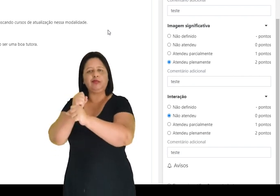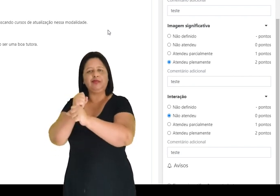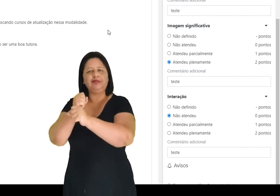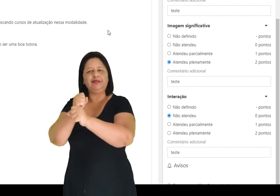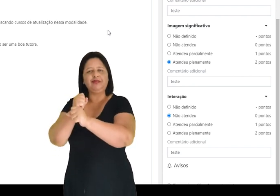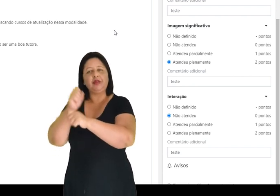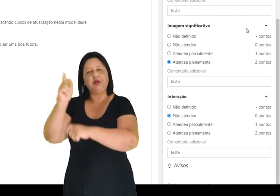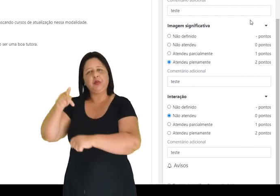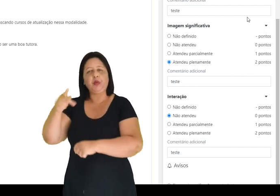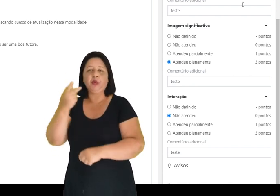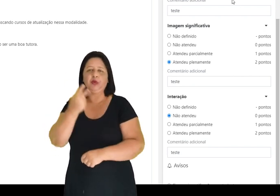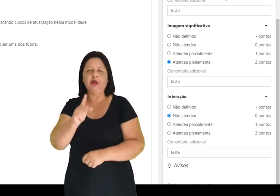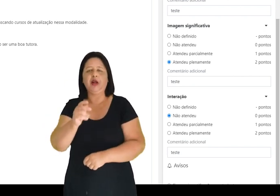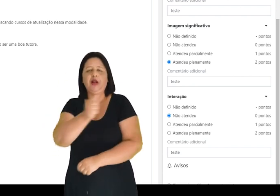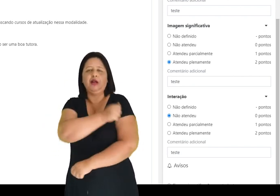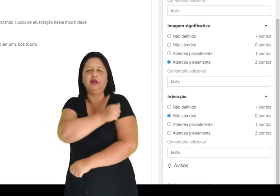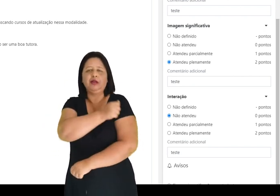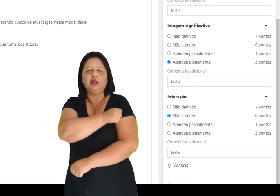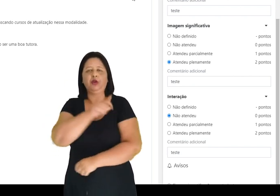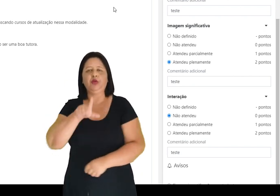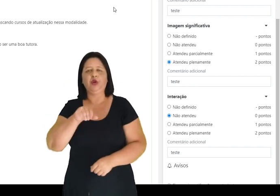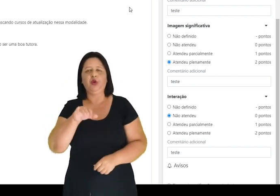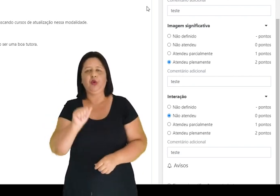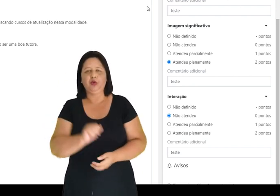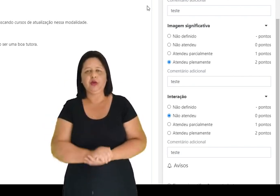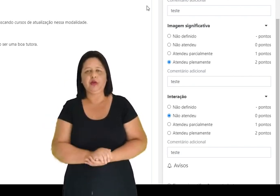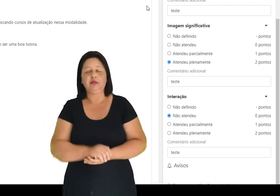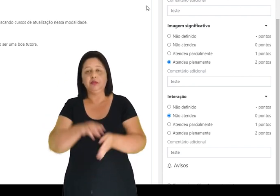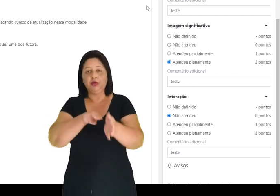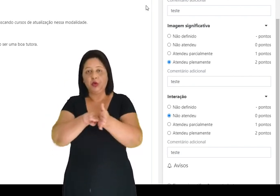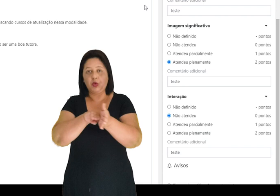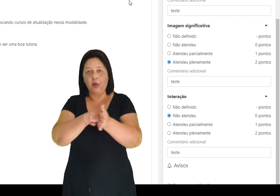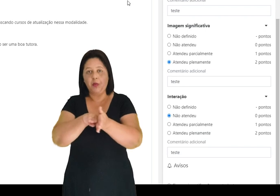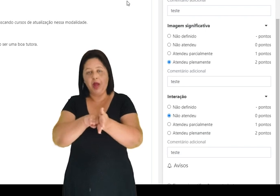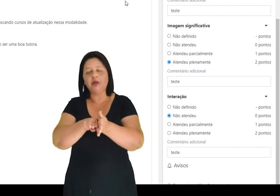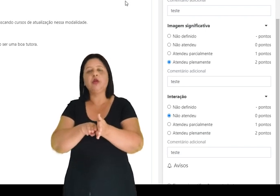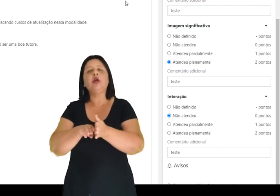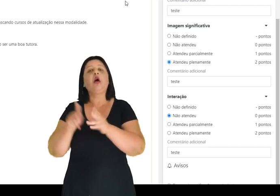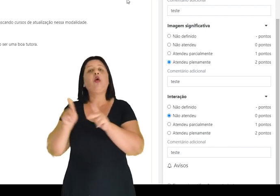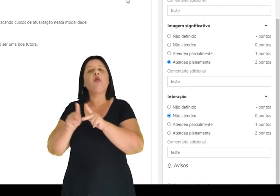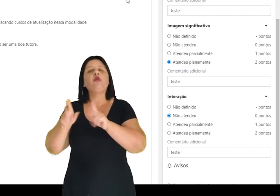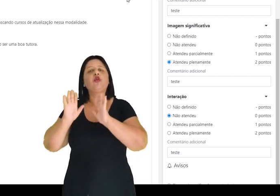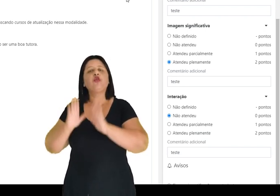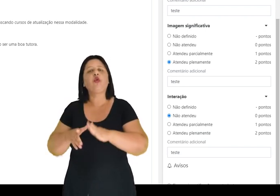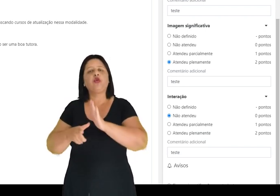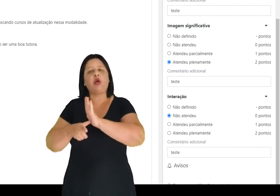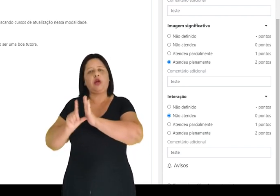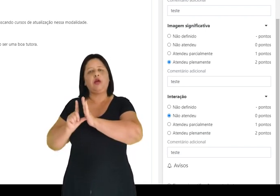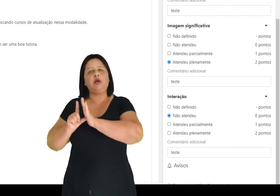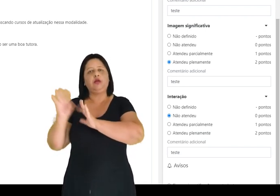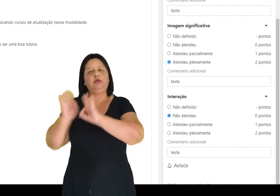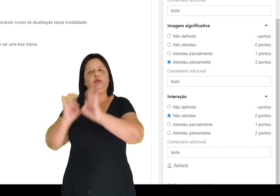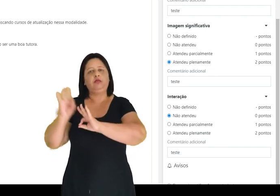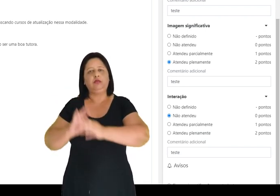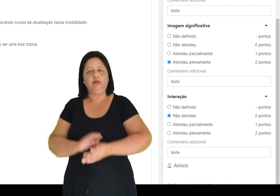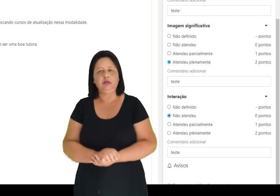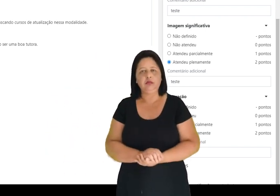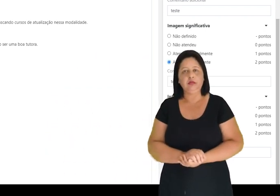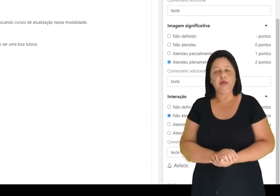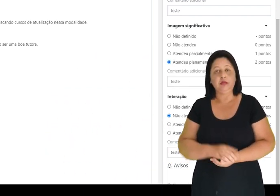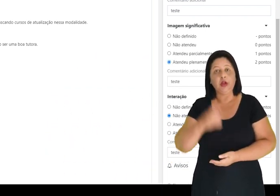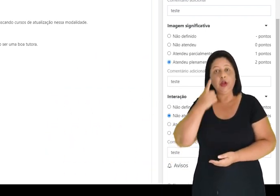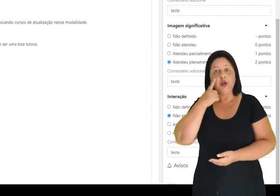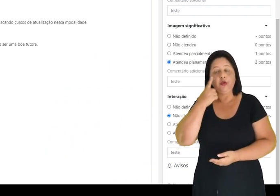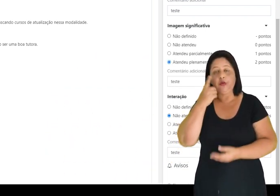automaticamente, então, com base aqui no método pré-configurado pelo professor. Então, vamos verificar